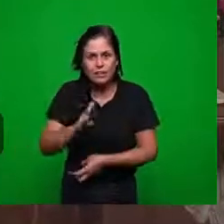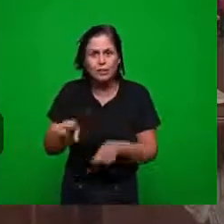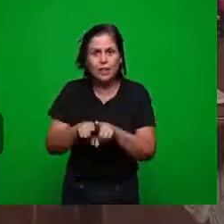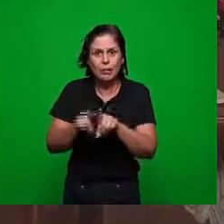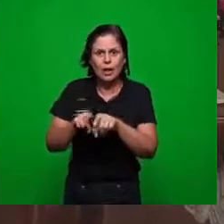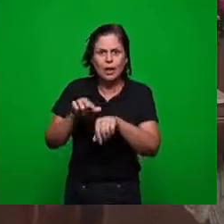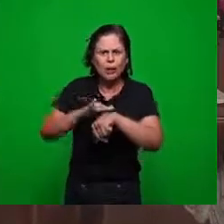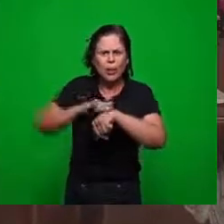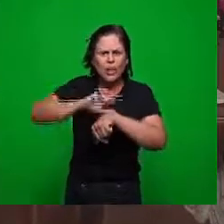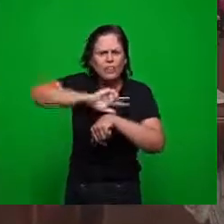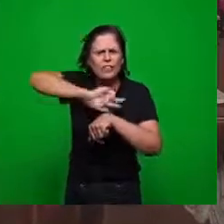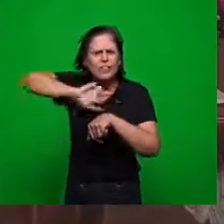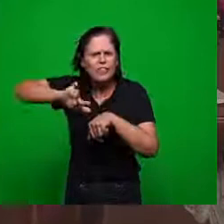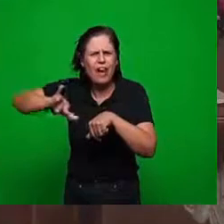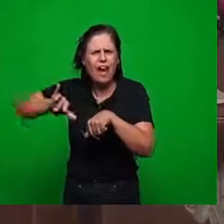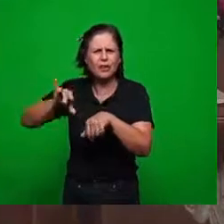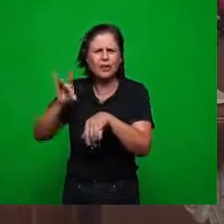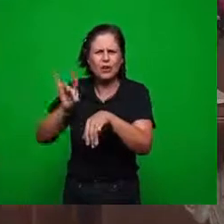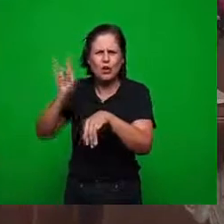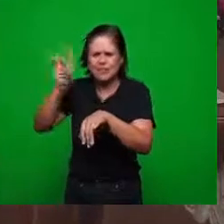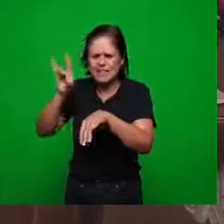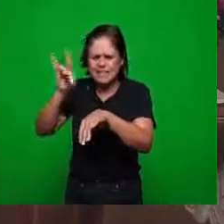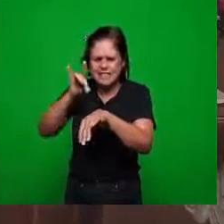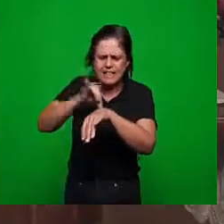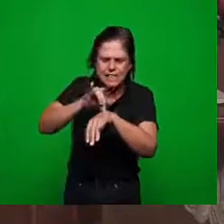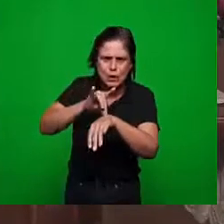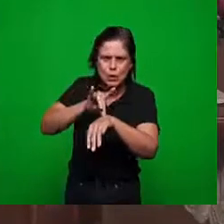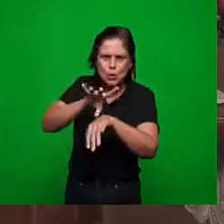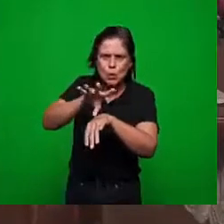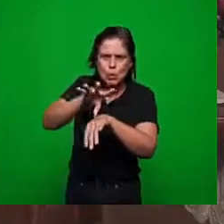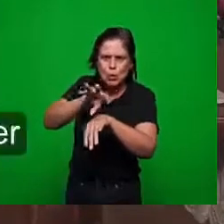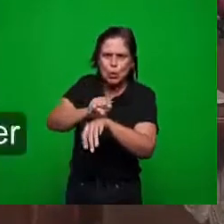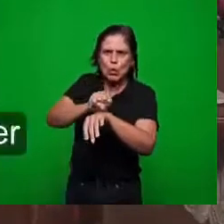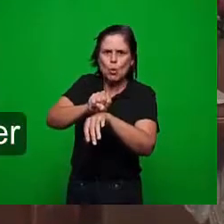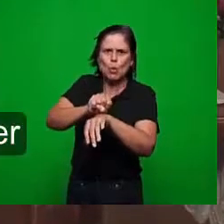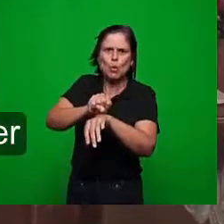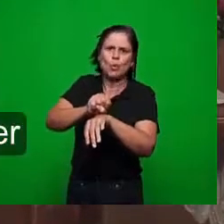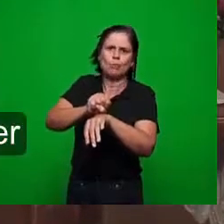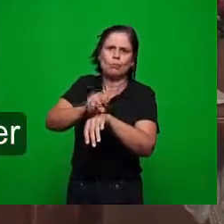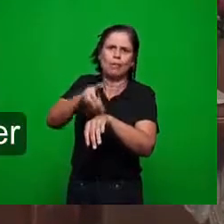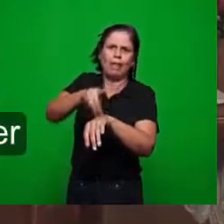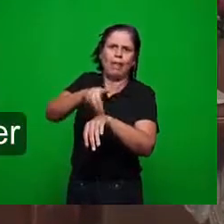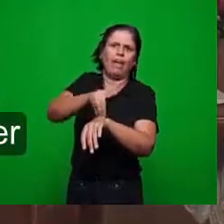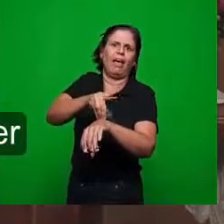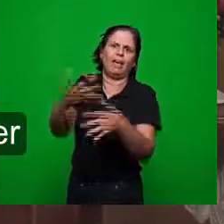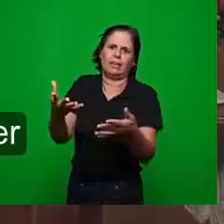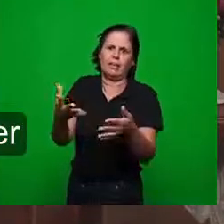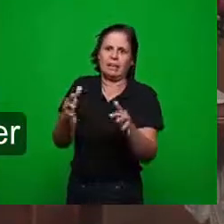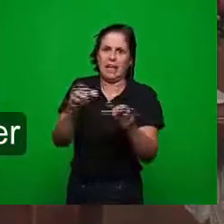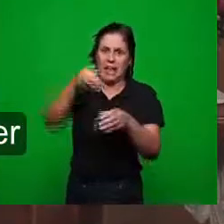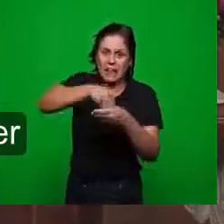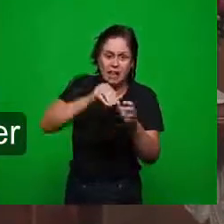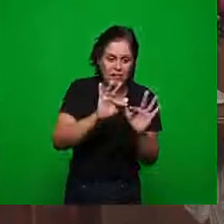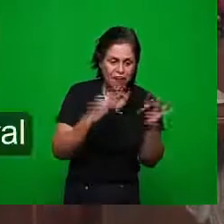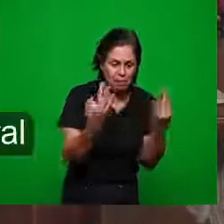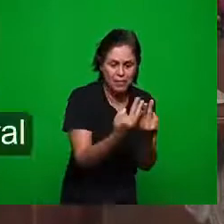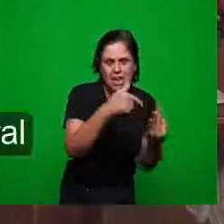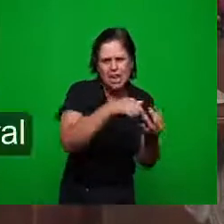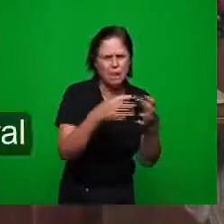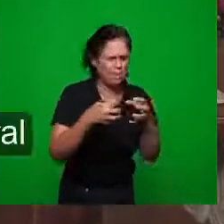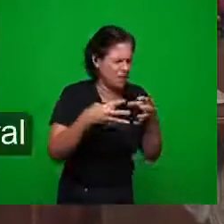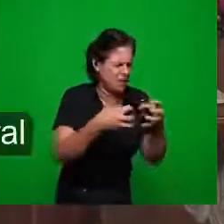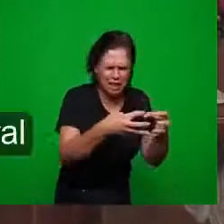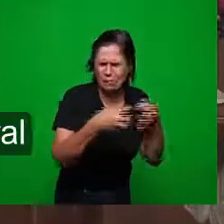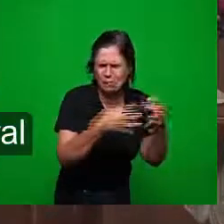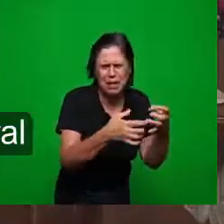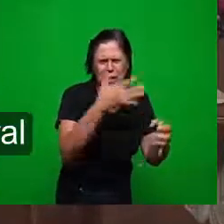e essa coisa toda não é isso um assunto claro visível a família se acabou pai contra filho filho contra pai o amor